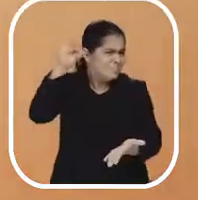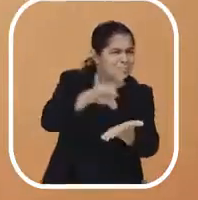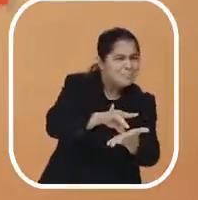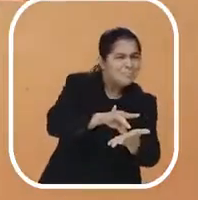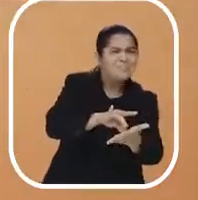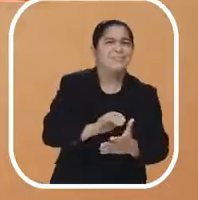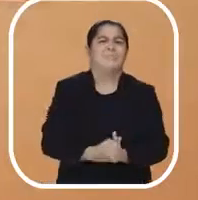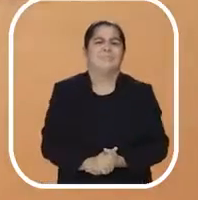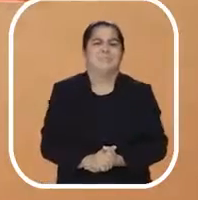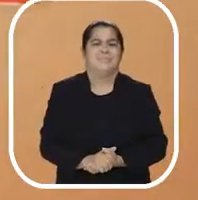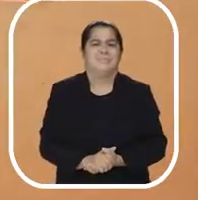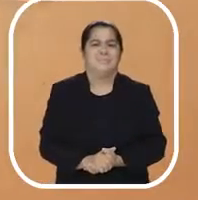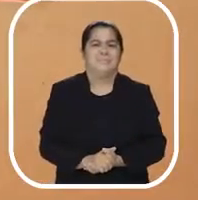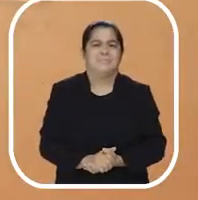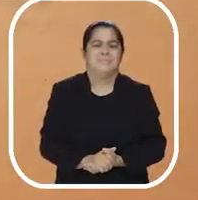Trabalho de verdade.